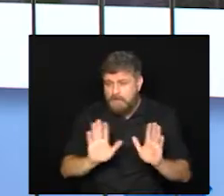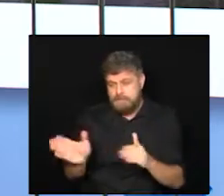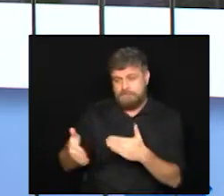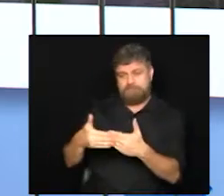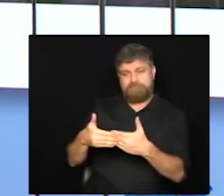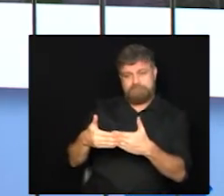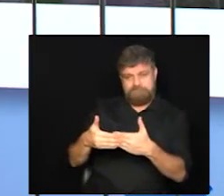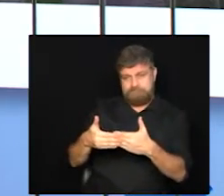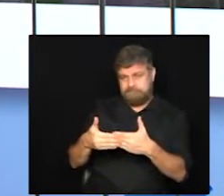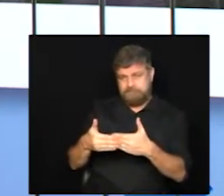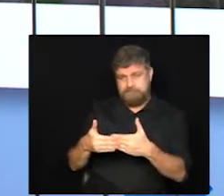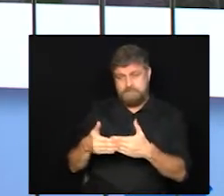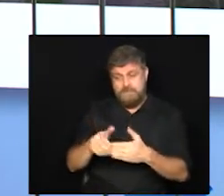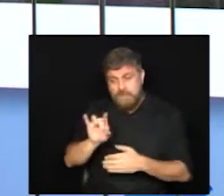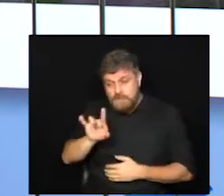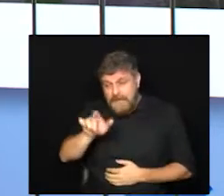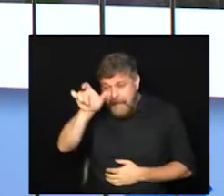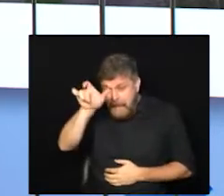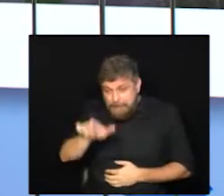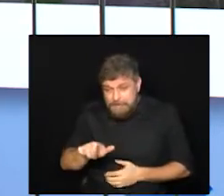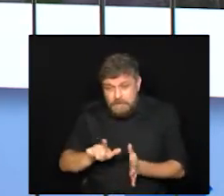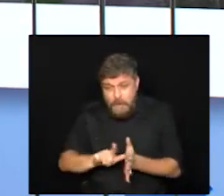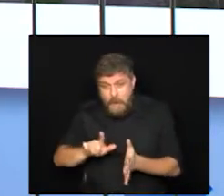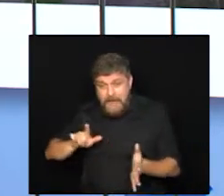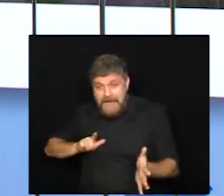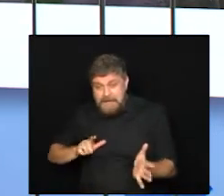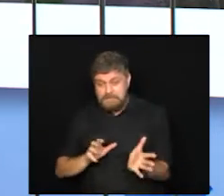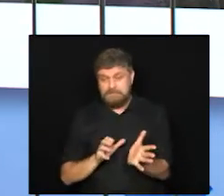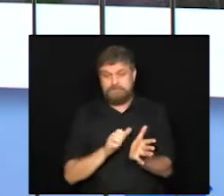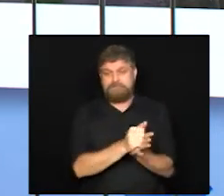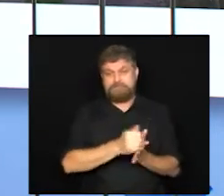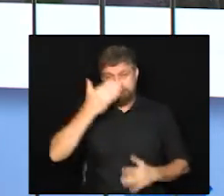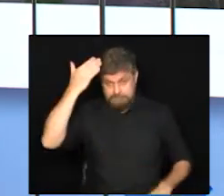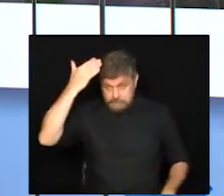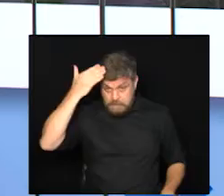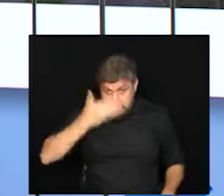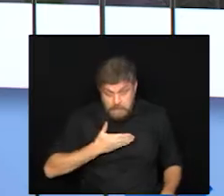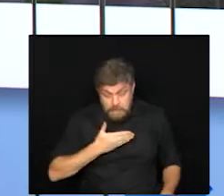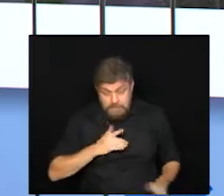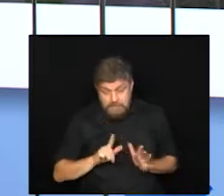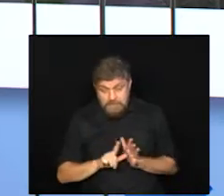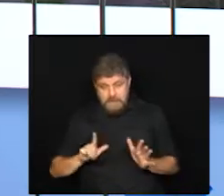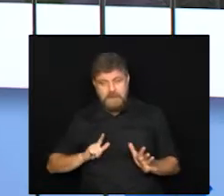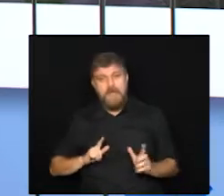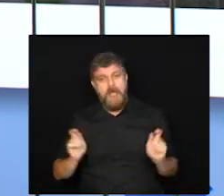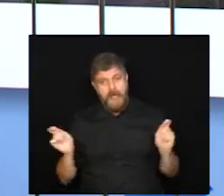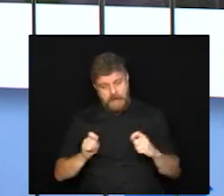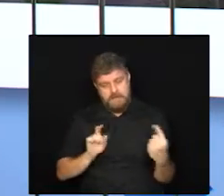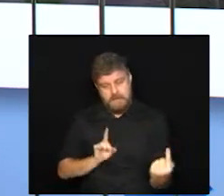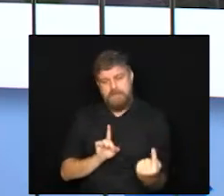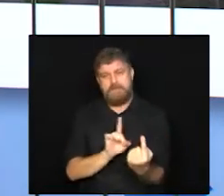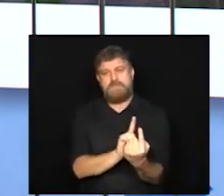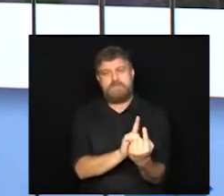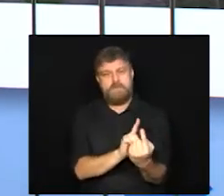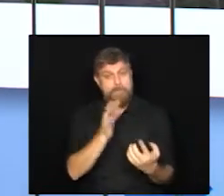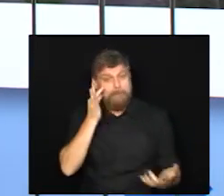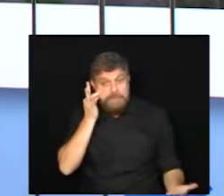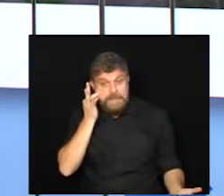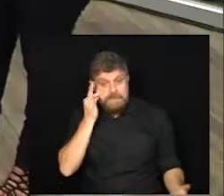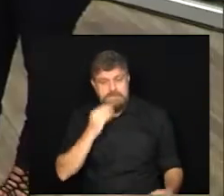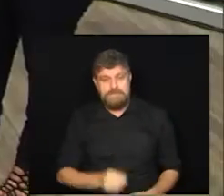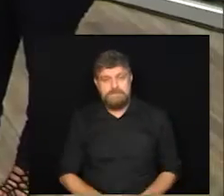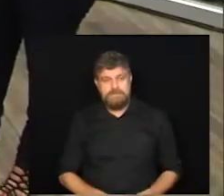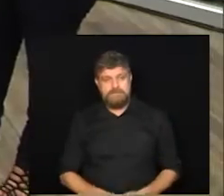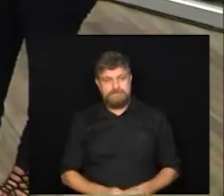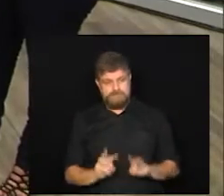Portões fechados, só se a pessoa tiver a confirmação de agendamento, é que será atendida. E pelo